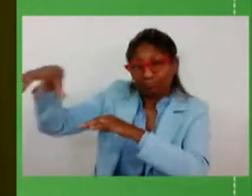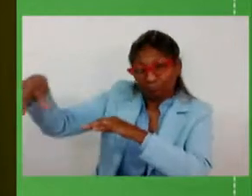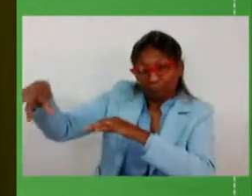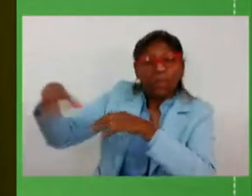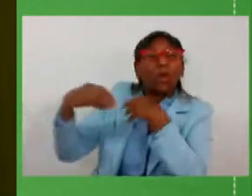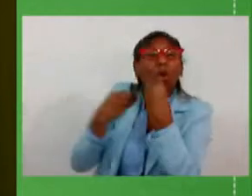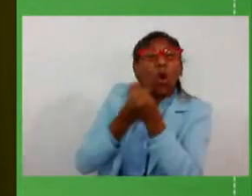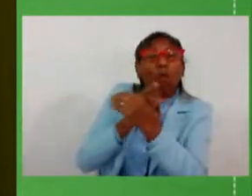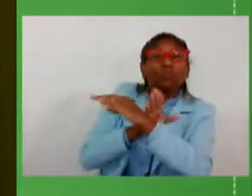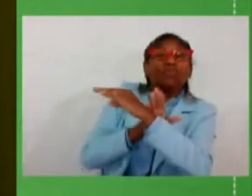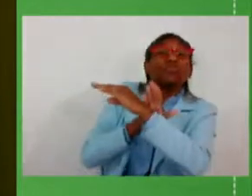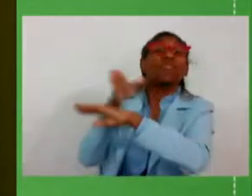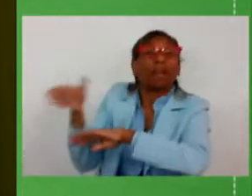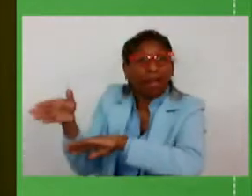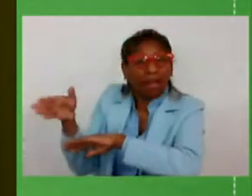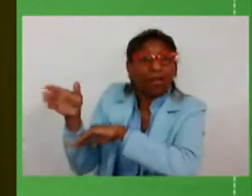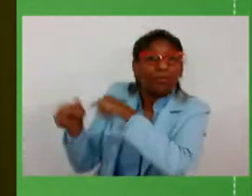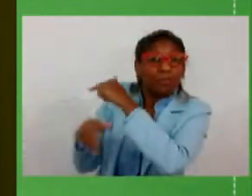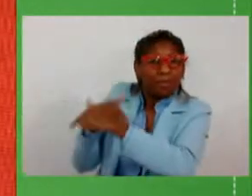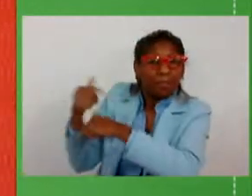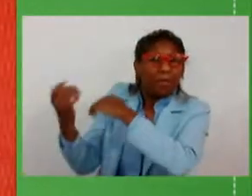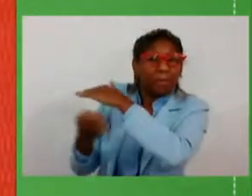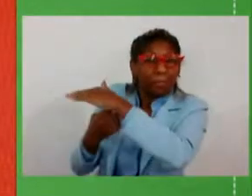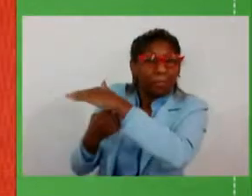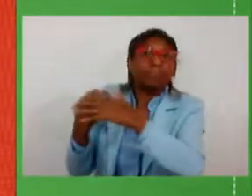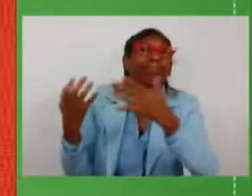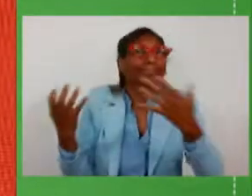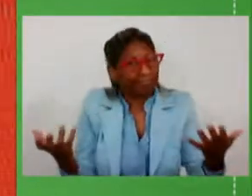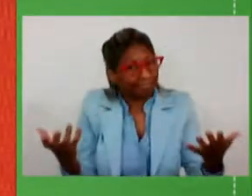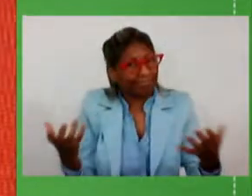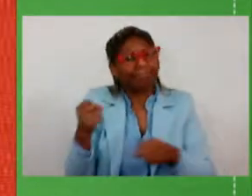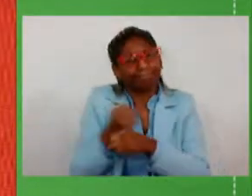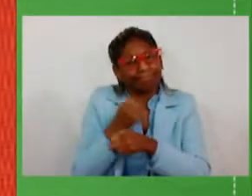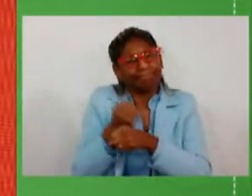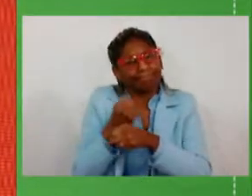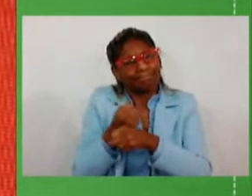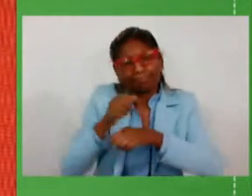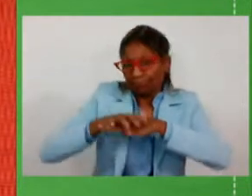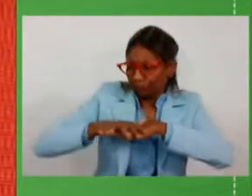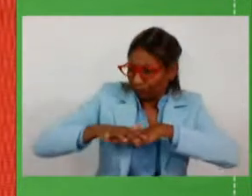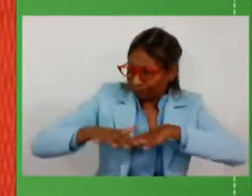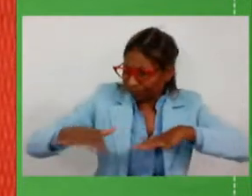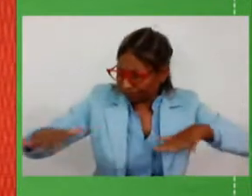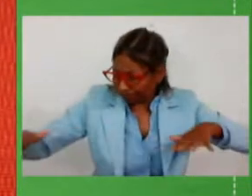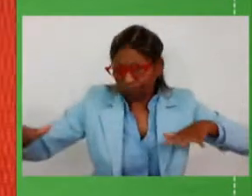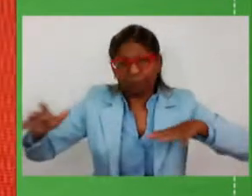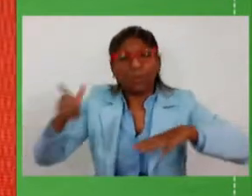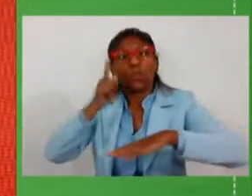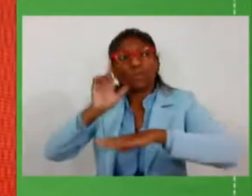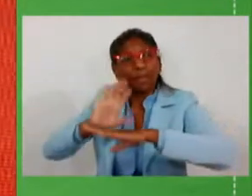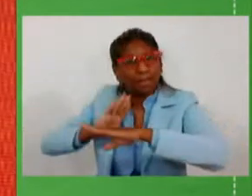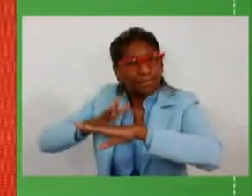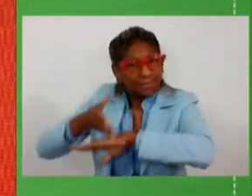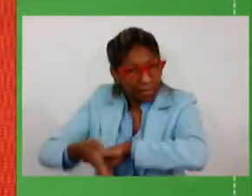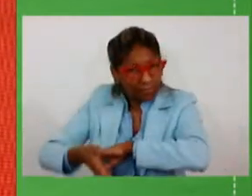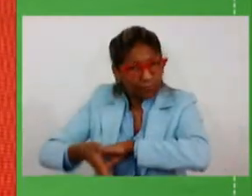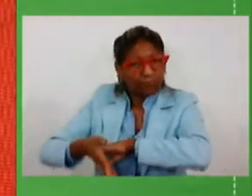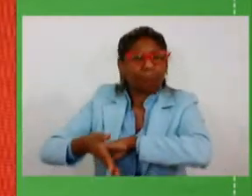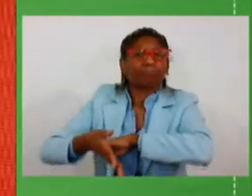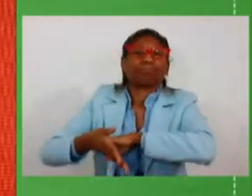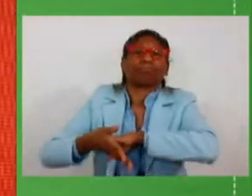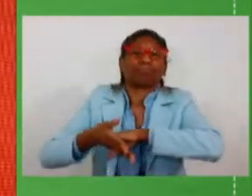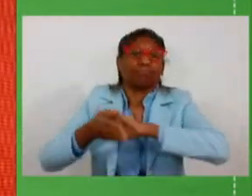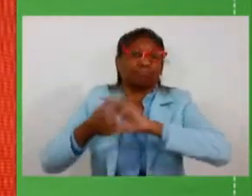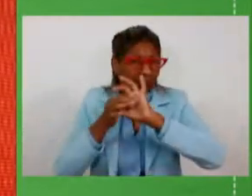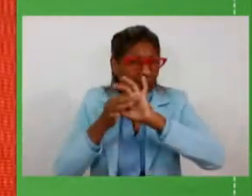conflagrados por conta do encontro de rodovias, enfim, e que serão qualificados nos seus acessos.